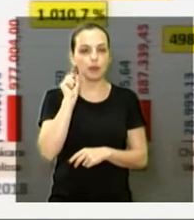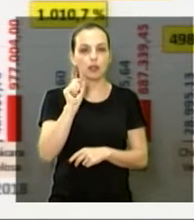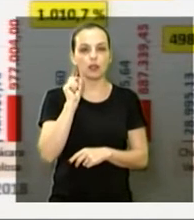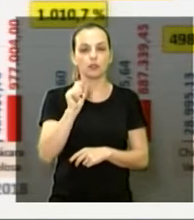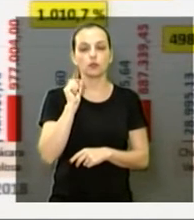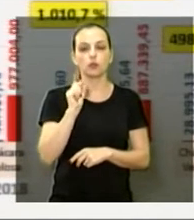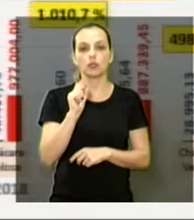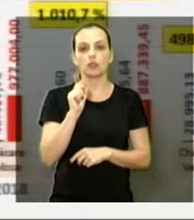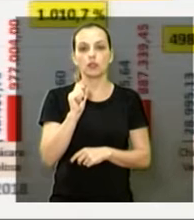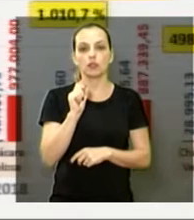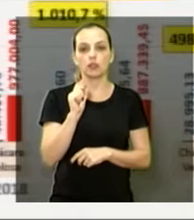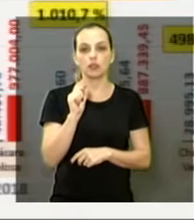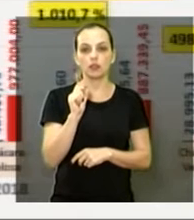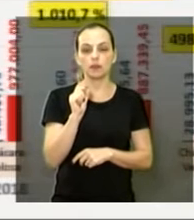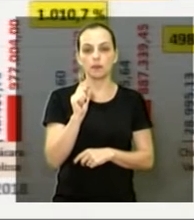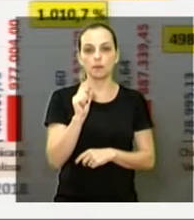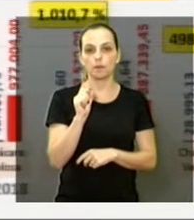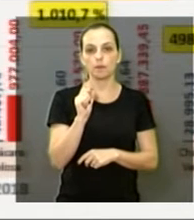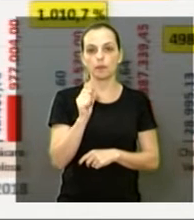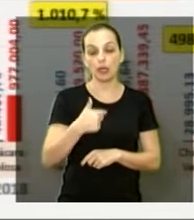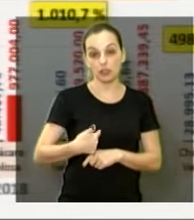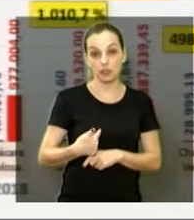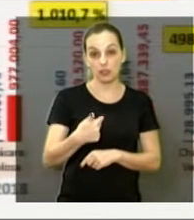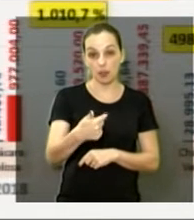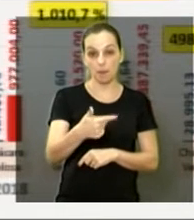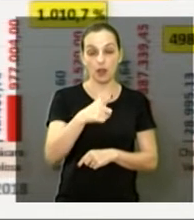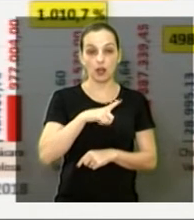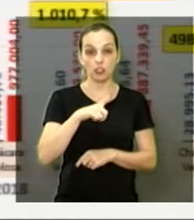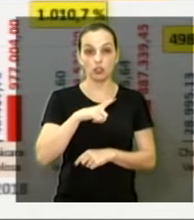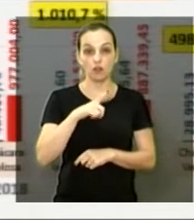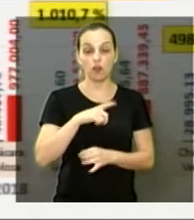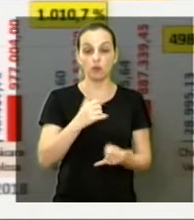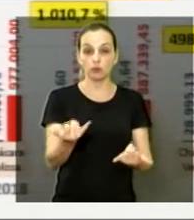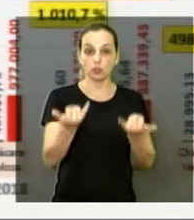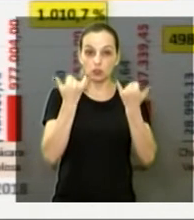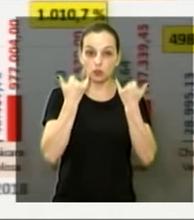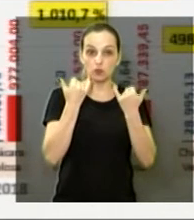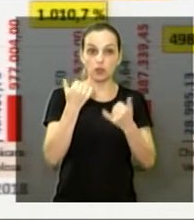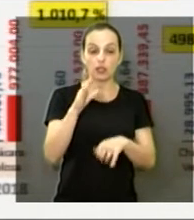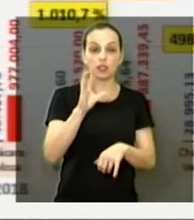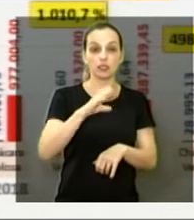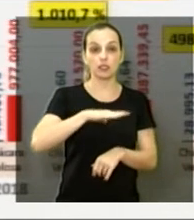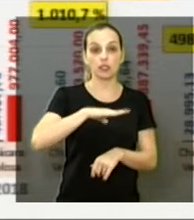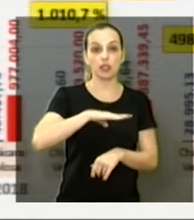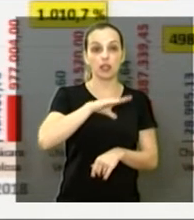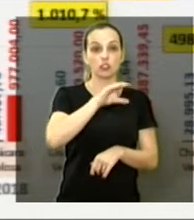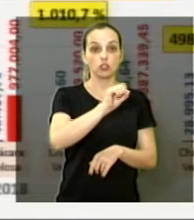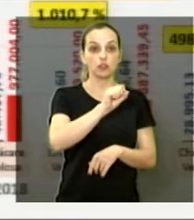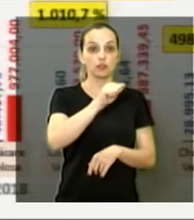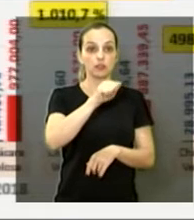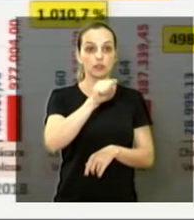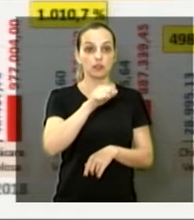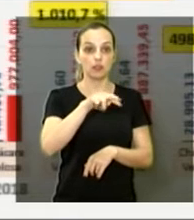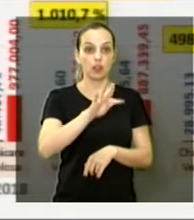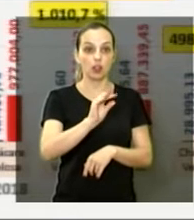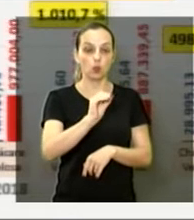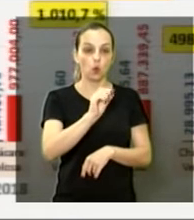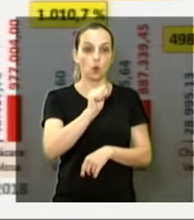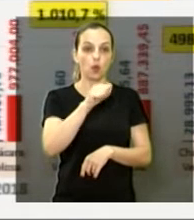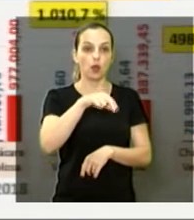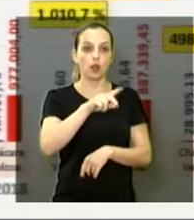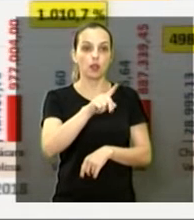essa semana aqui, nós tivemos a notícia que, em Santo André, inclusive, foi cortado,